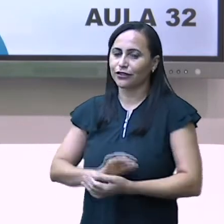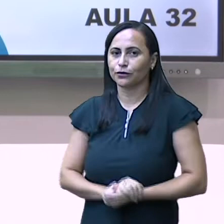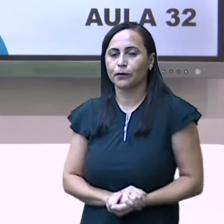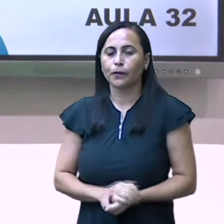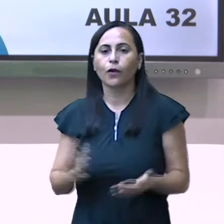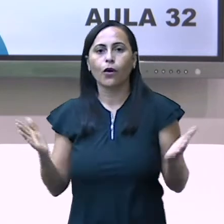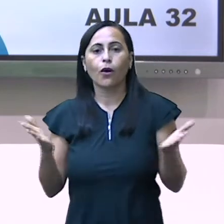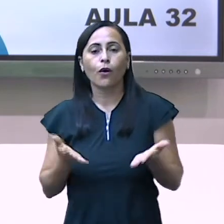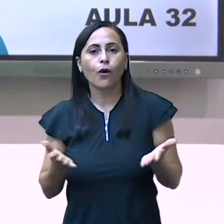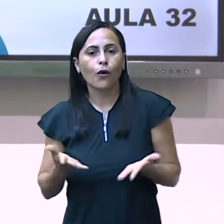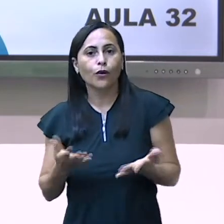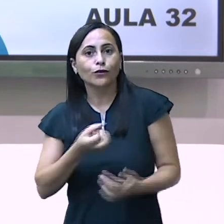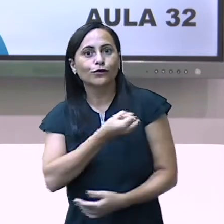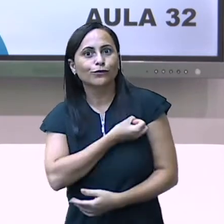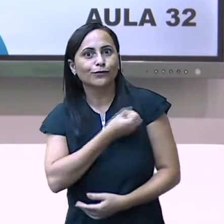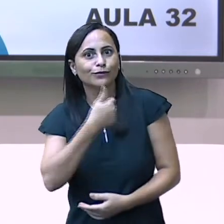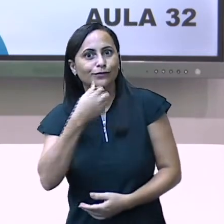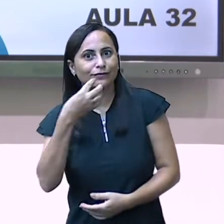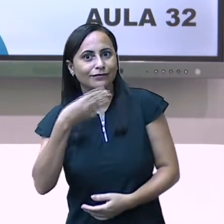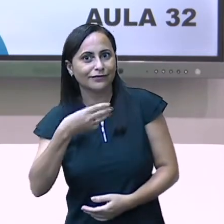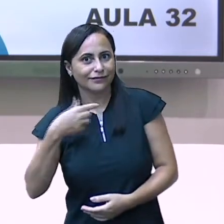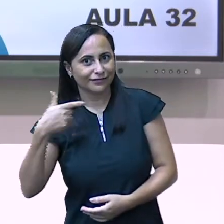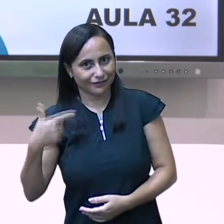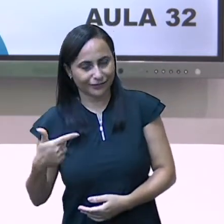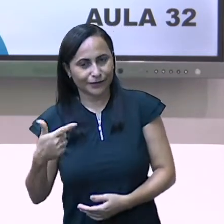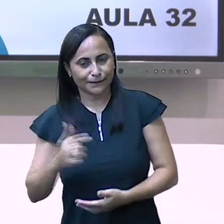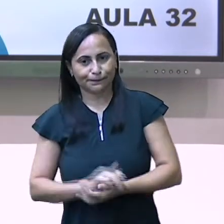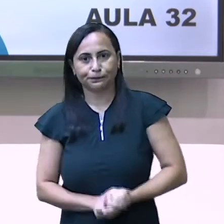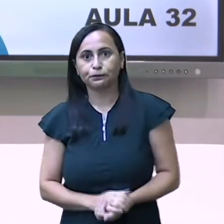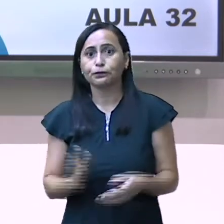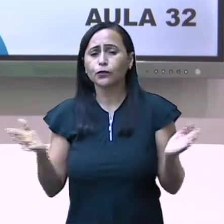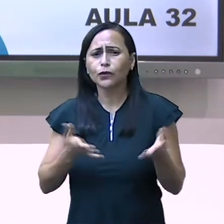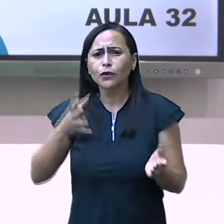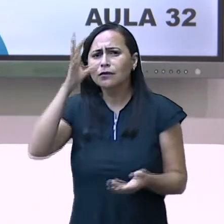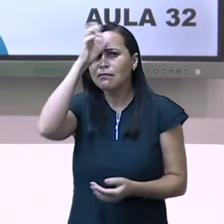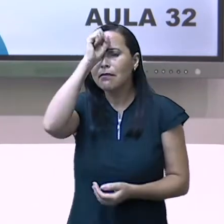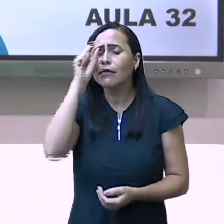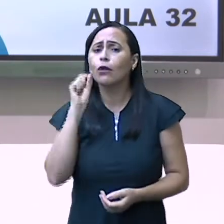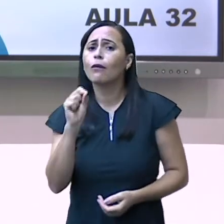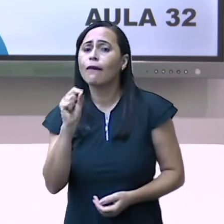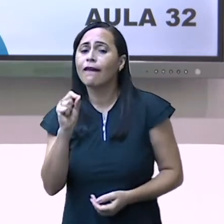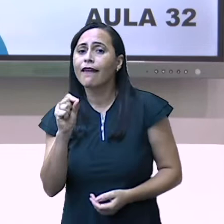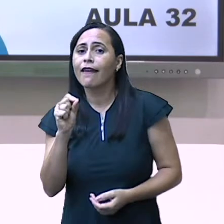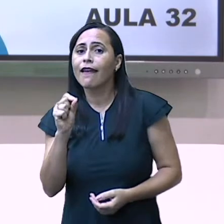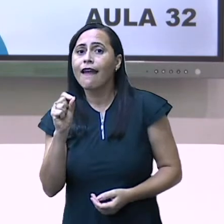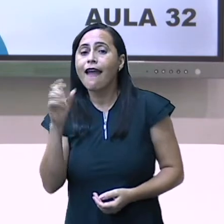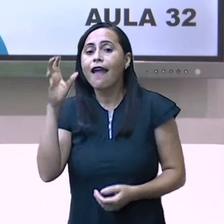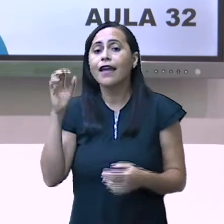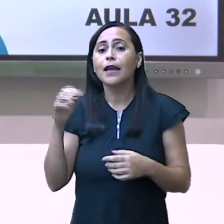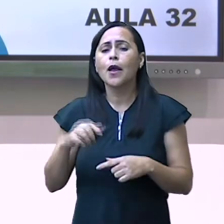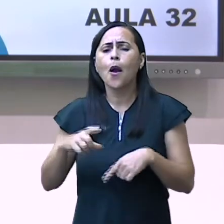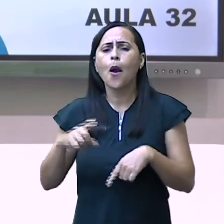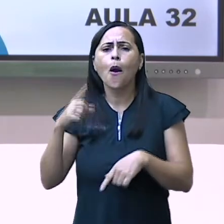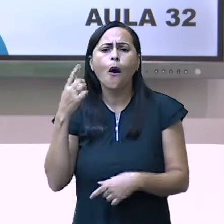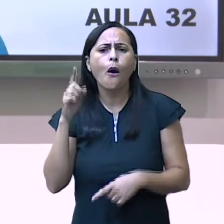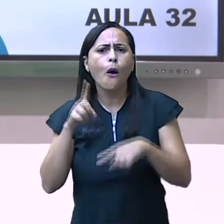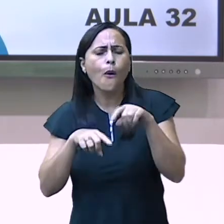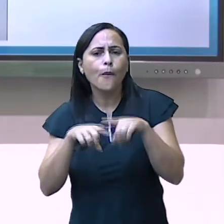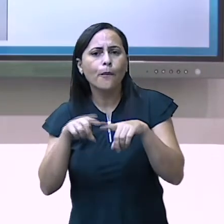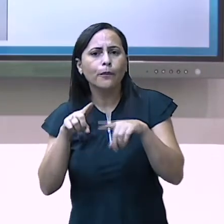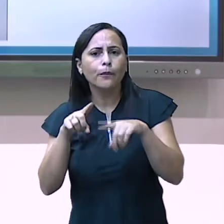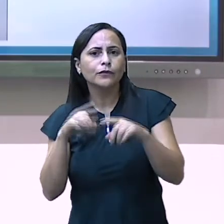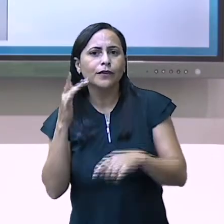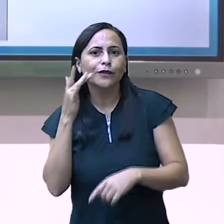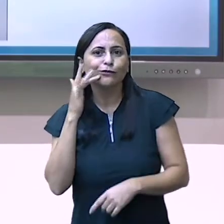nossa aula de número 32. Hoje nós iremos aprender a trabalhar com o material dourado. Isso